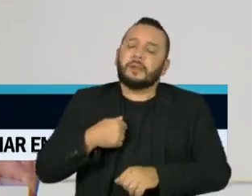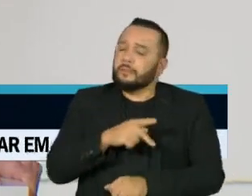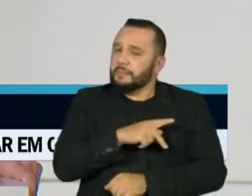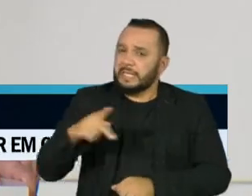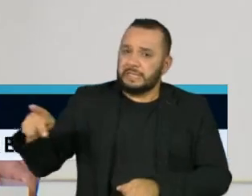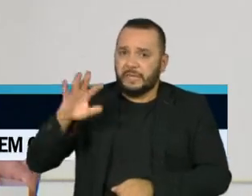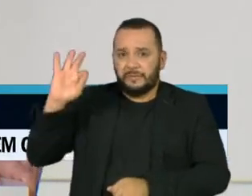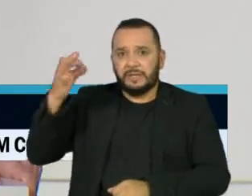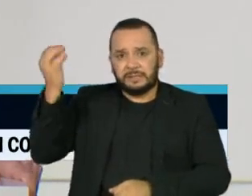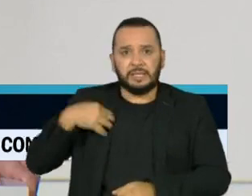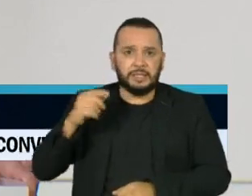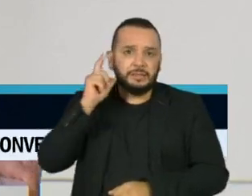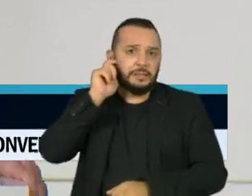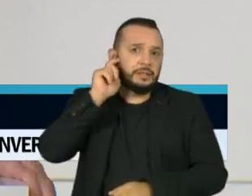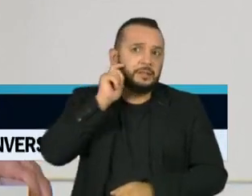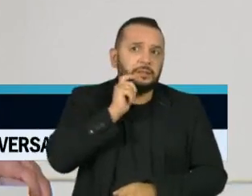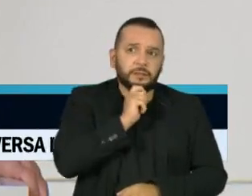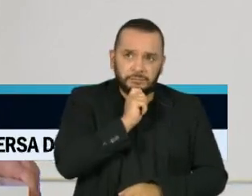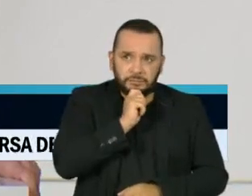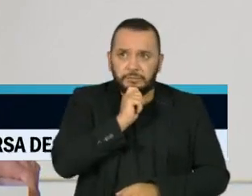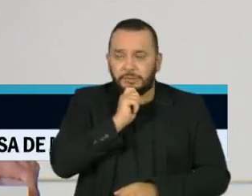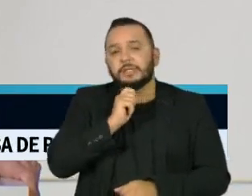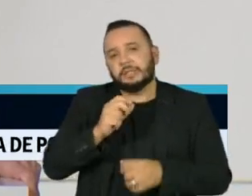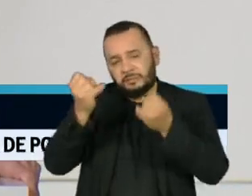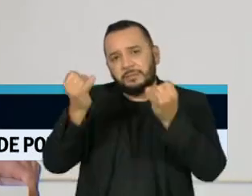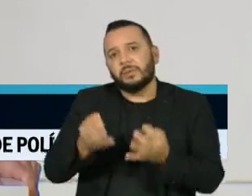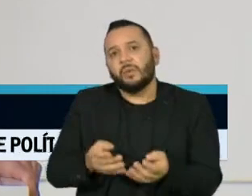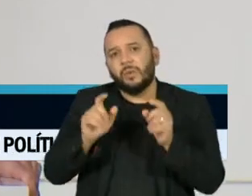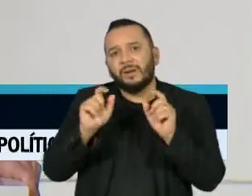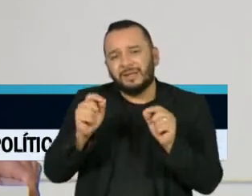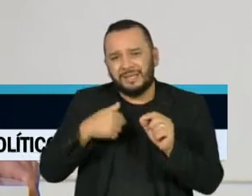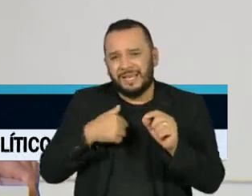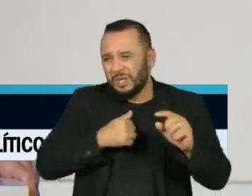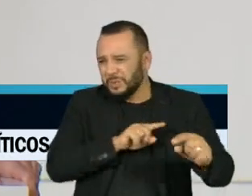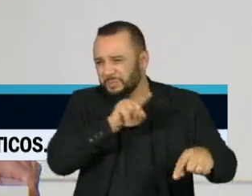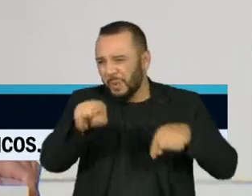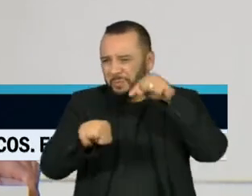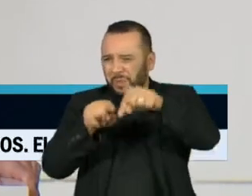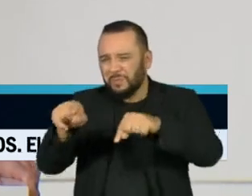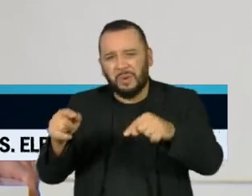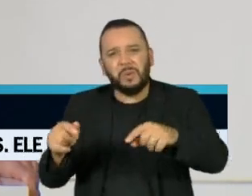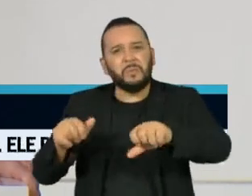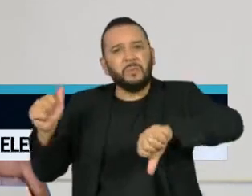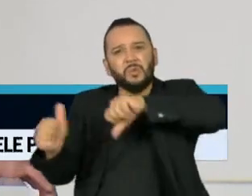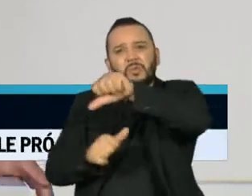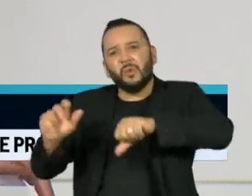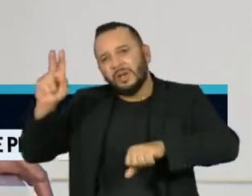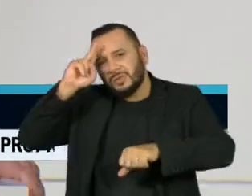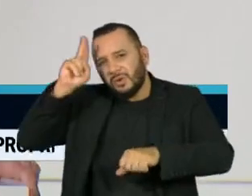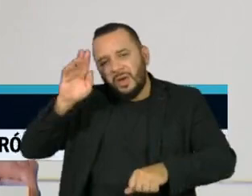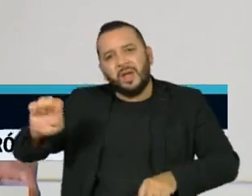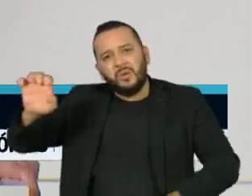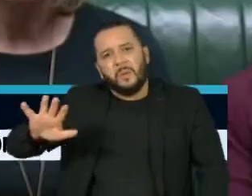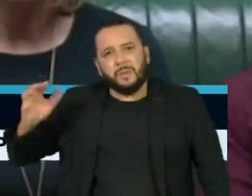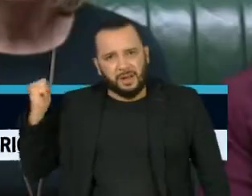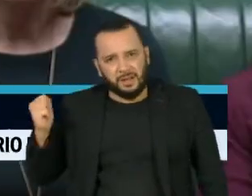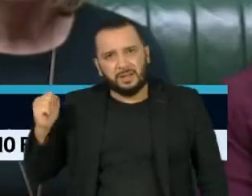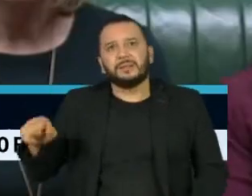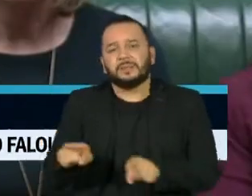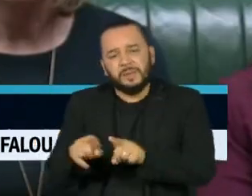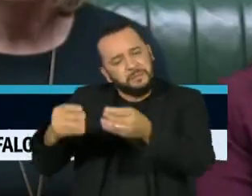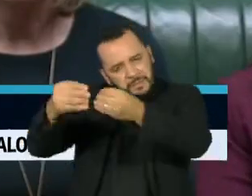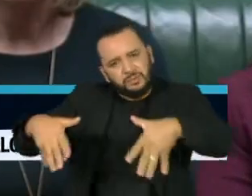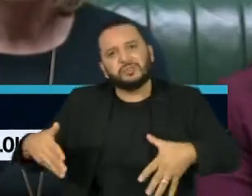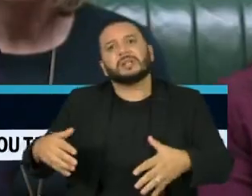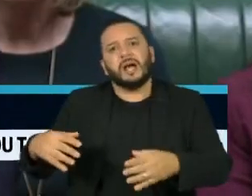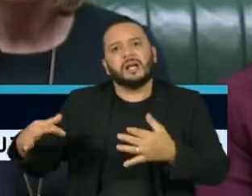ataque é um ponto de virada na história europeia, com profundas consequências para a vida de seus cidadãos. Já o